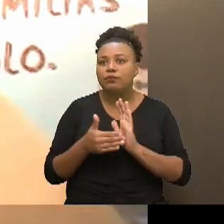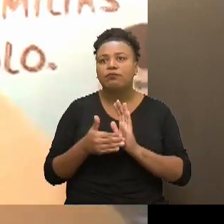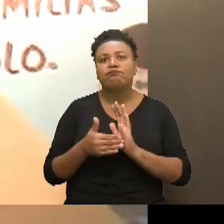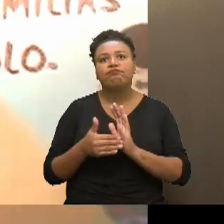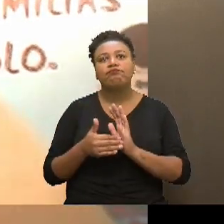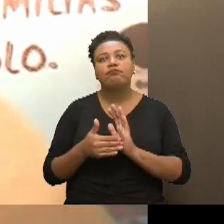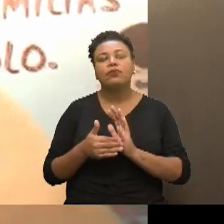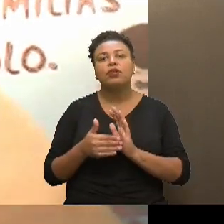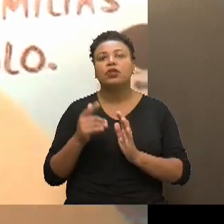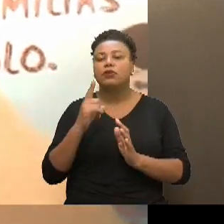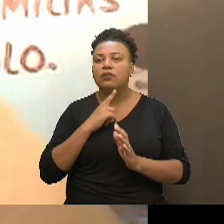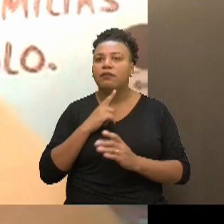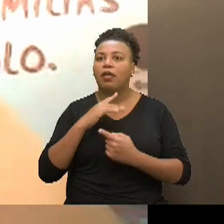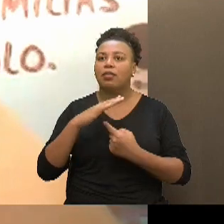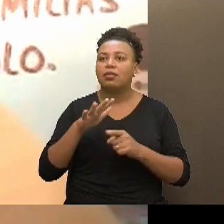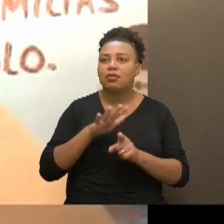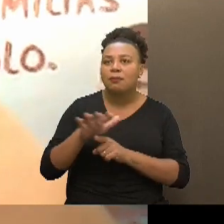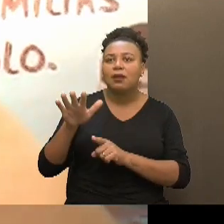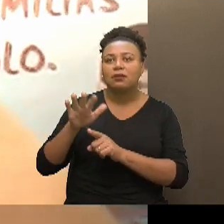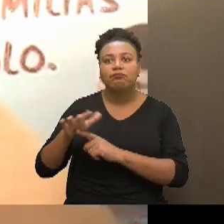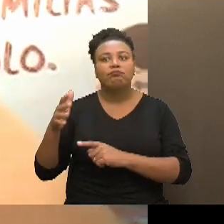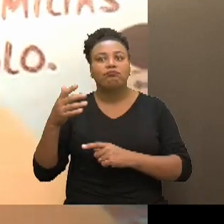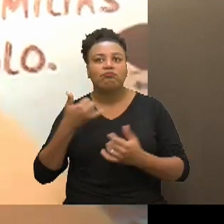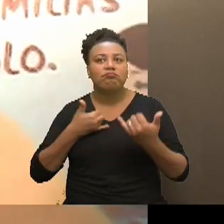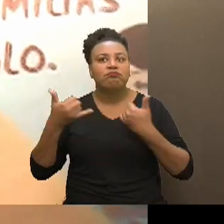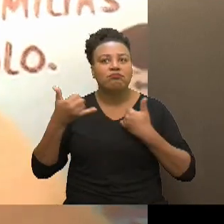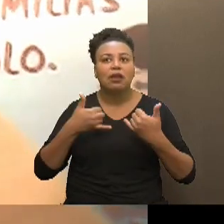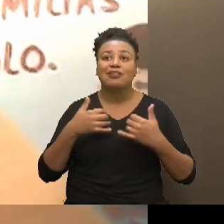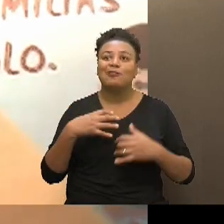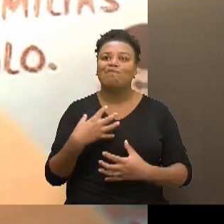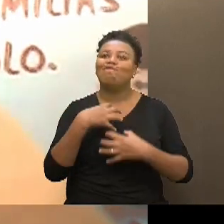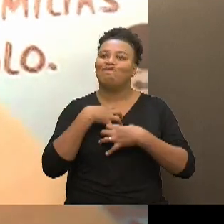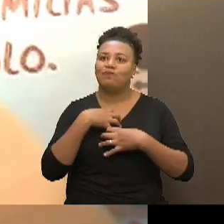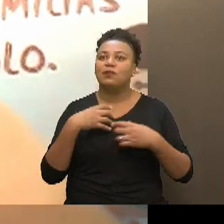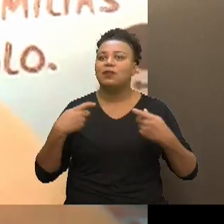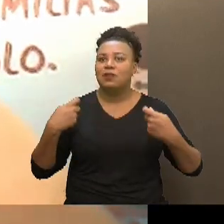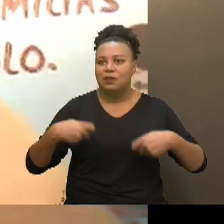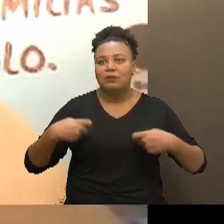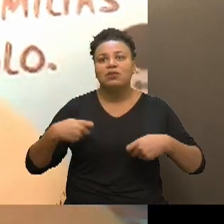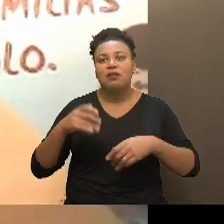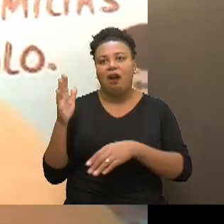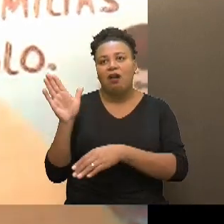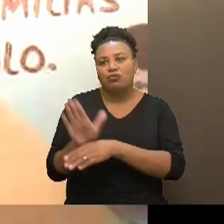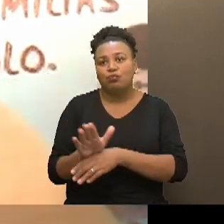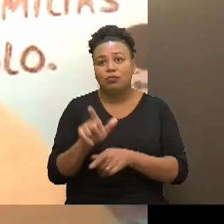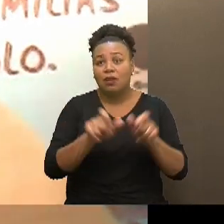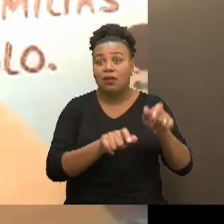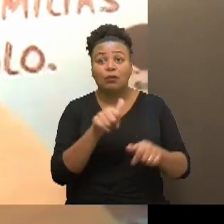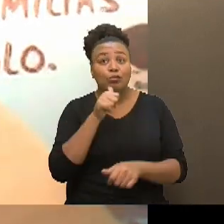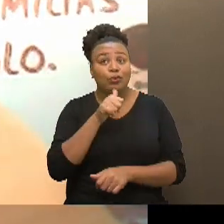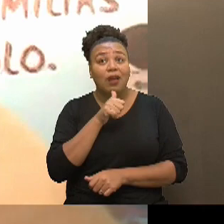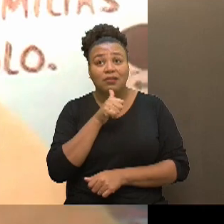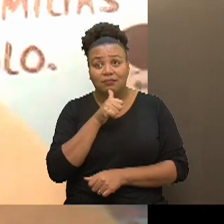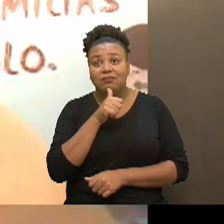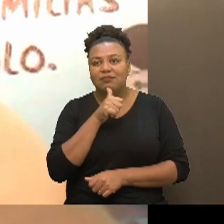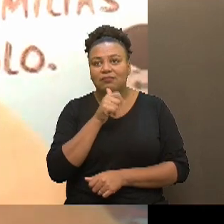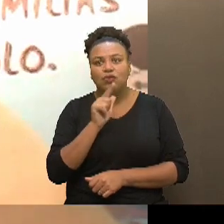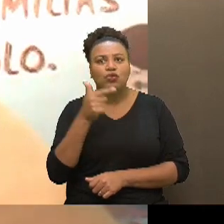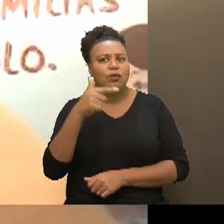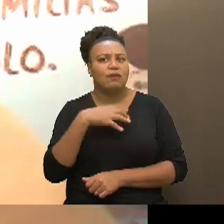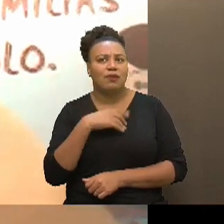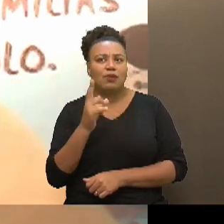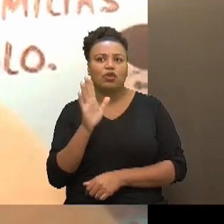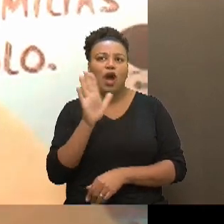foi chegando pra gente, assim, e aí a gente sentiu a necessidade de ajudar essas mulheres de uma outra maneira, não só